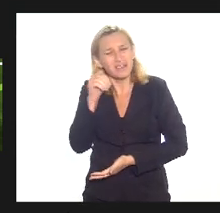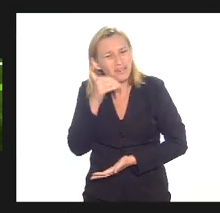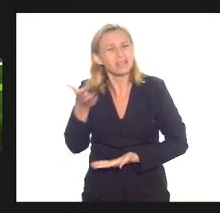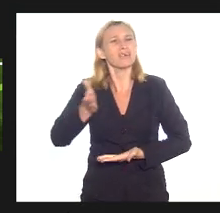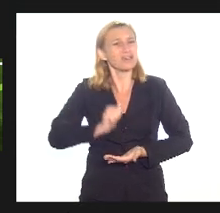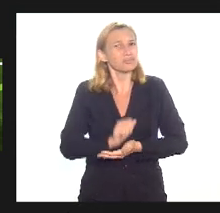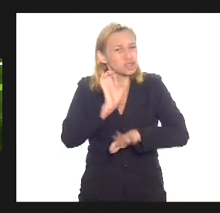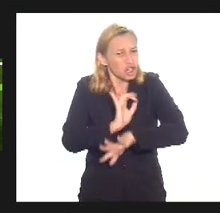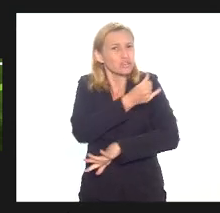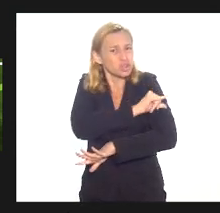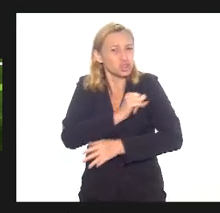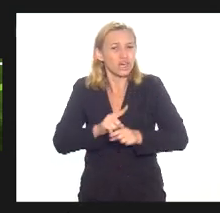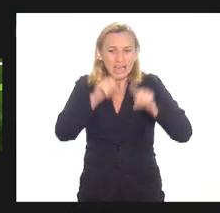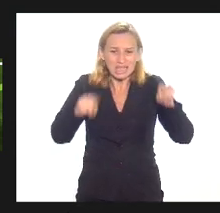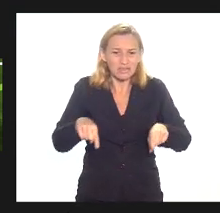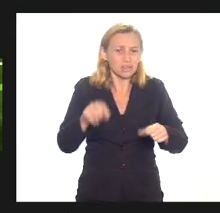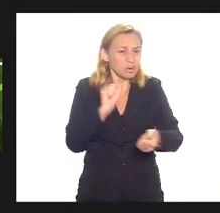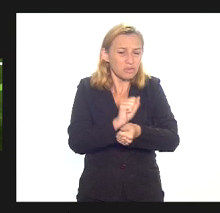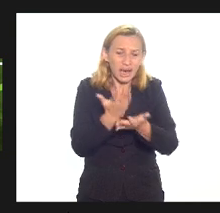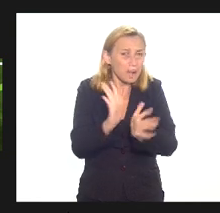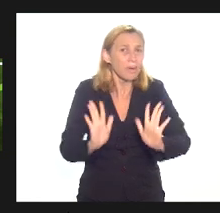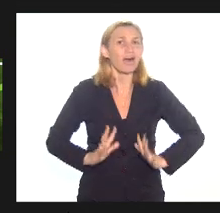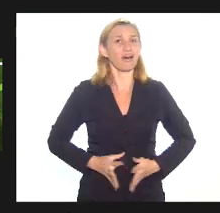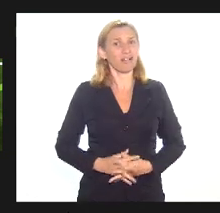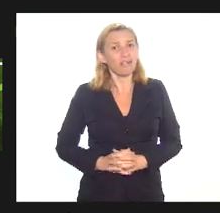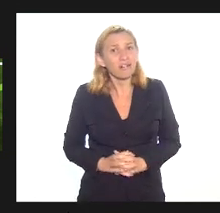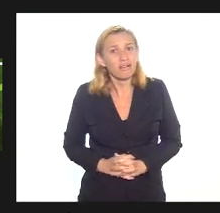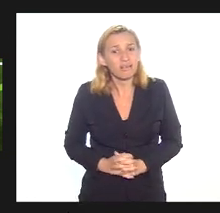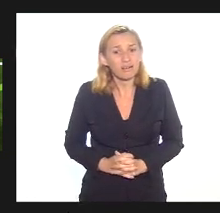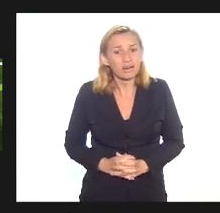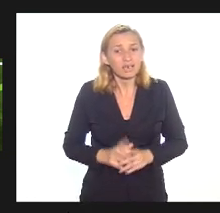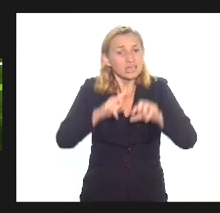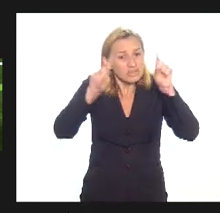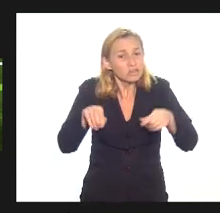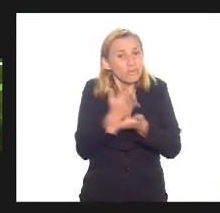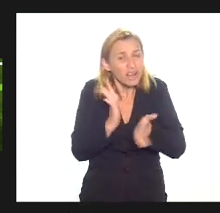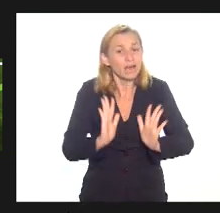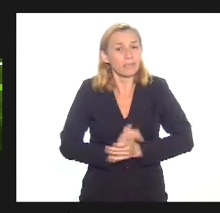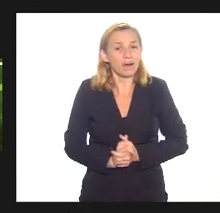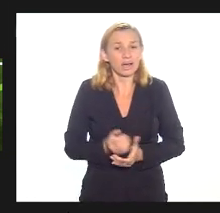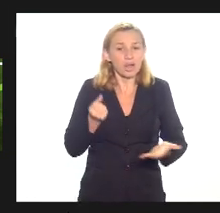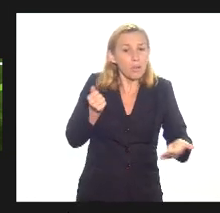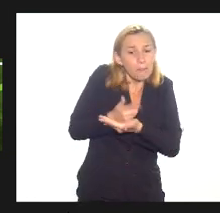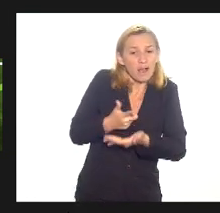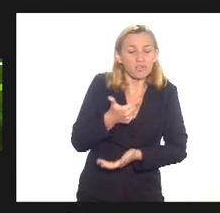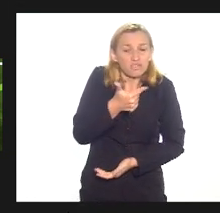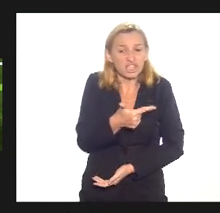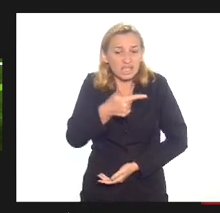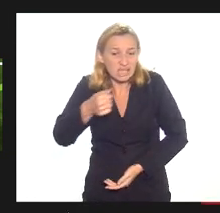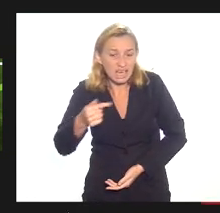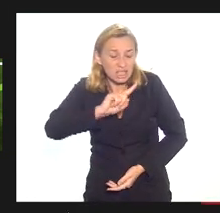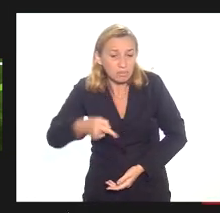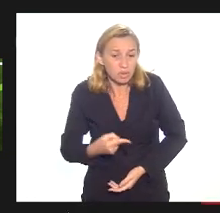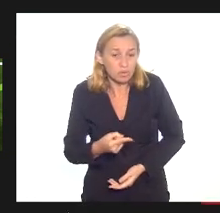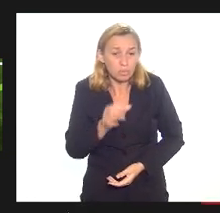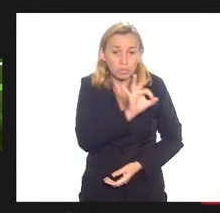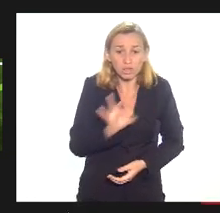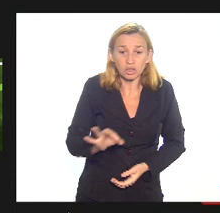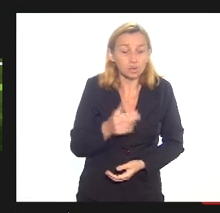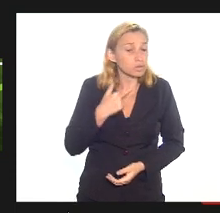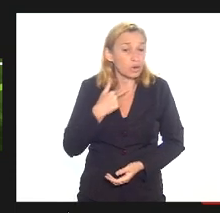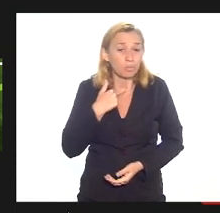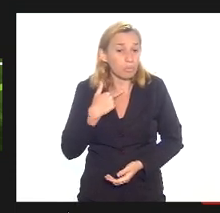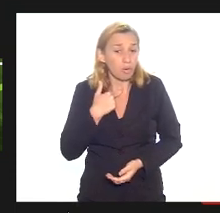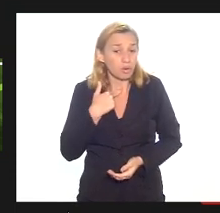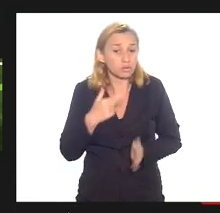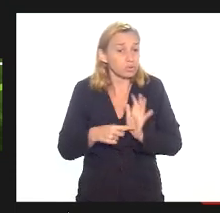o estado do Rio de Janeiro servidor vai acabar servidor vai acabar eu pago 27,5% de salário e não posso sonegar porque é na fonte pago mais